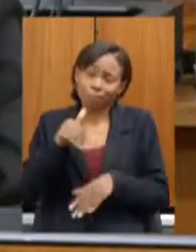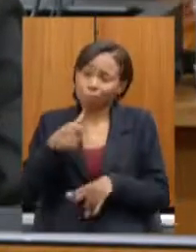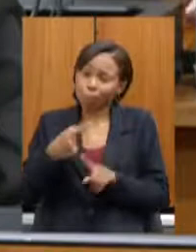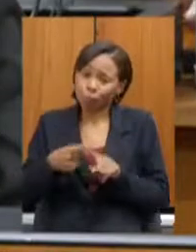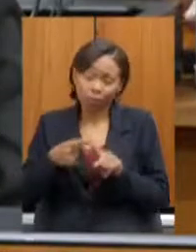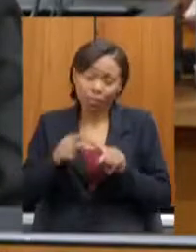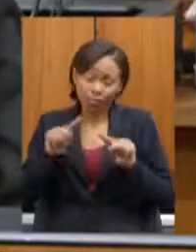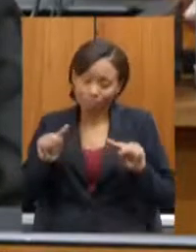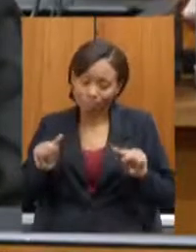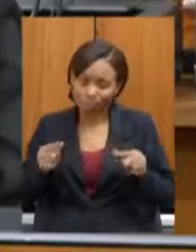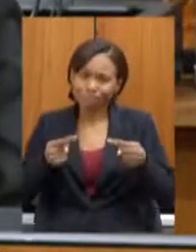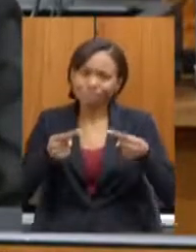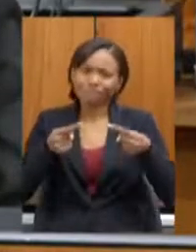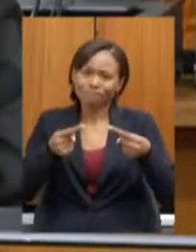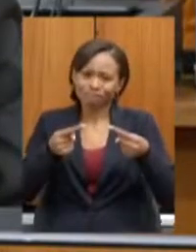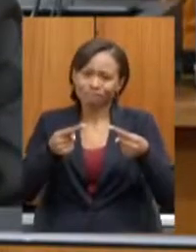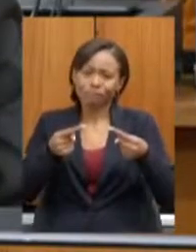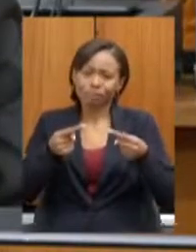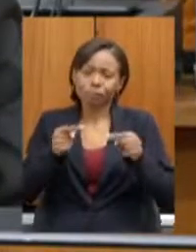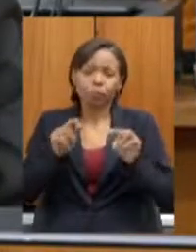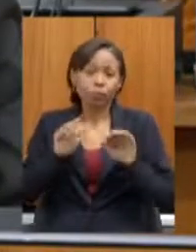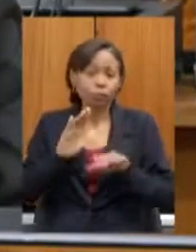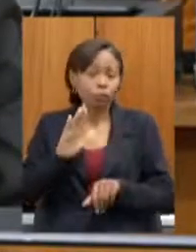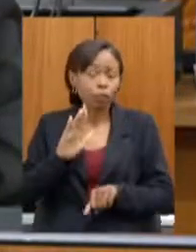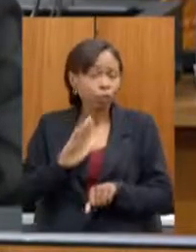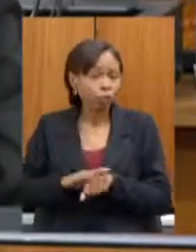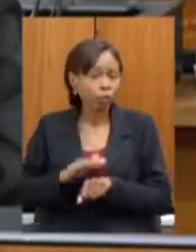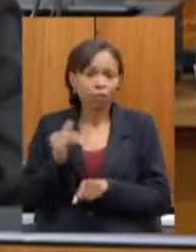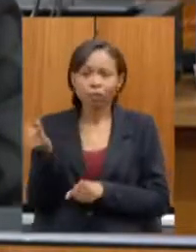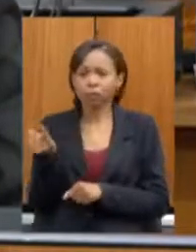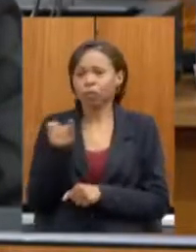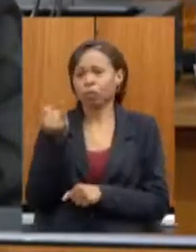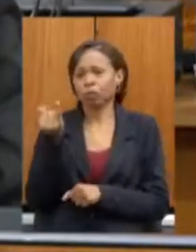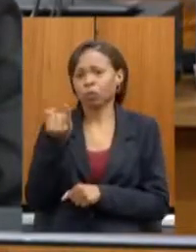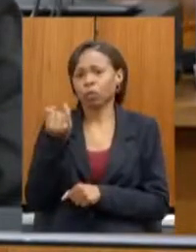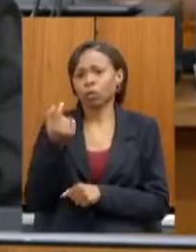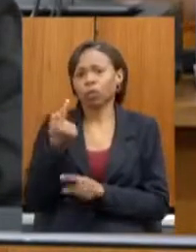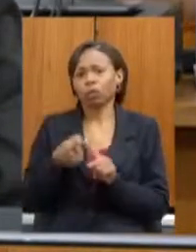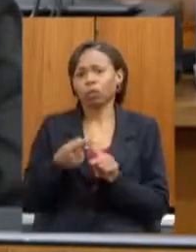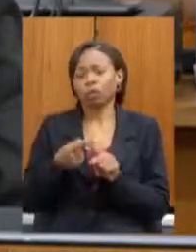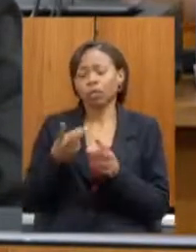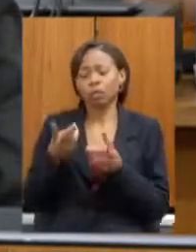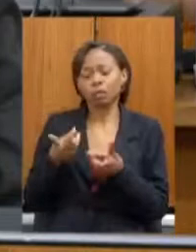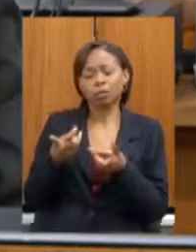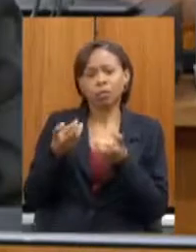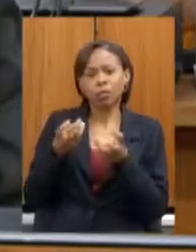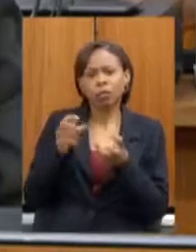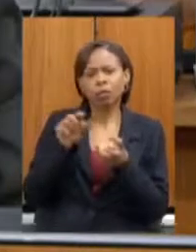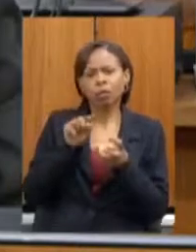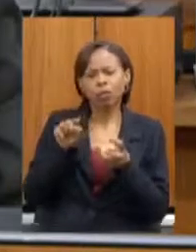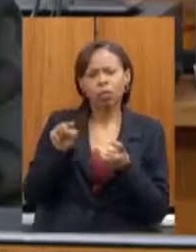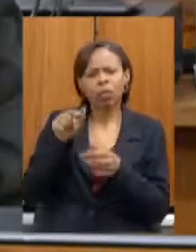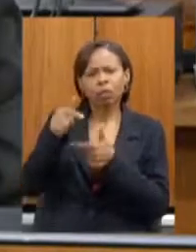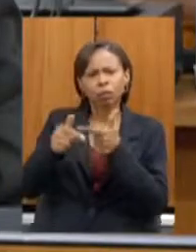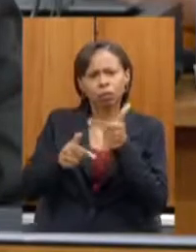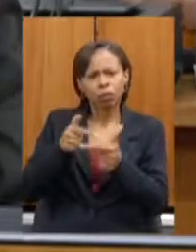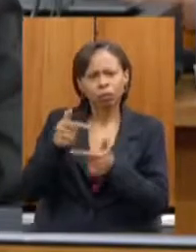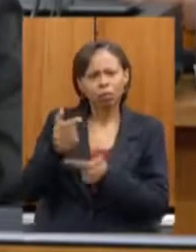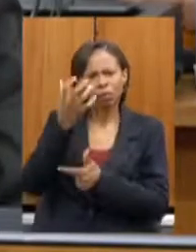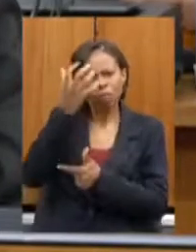mas o importante é que nós vemos a seriedade do trabalho e que